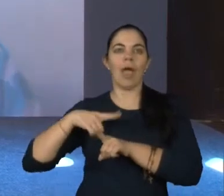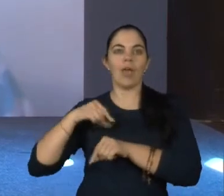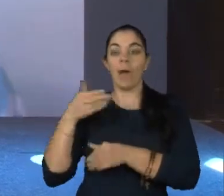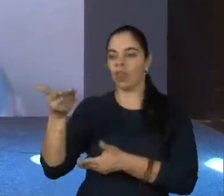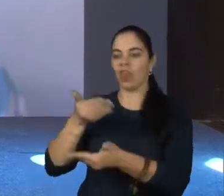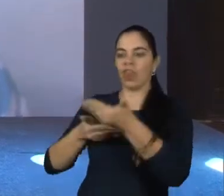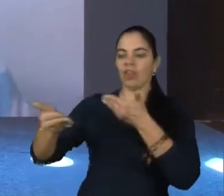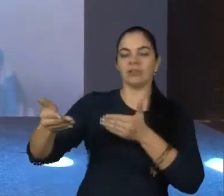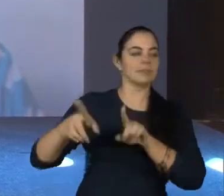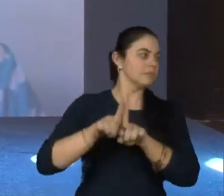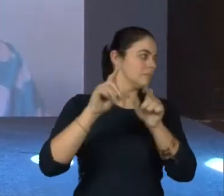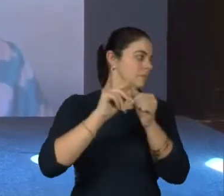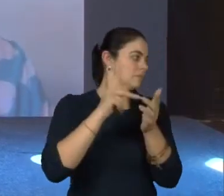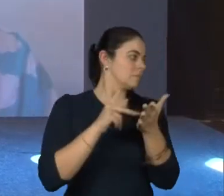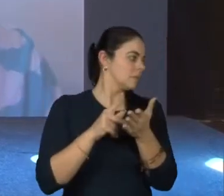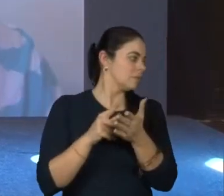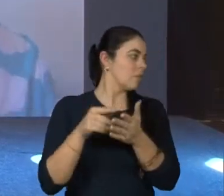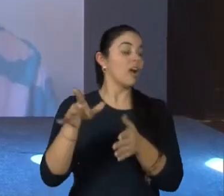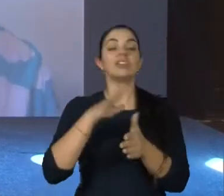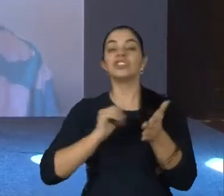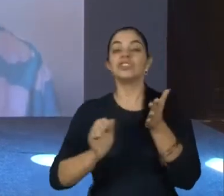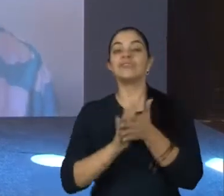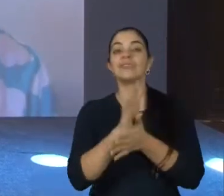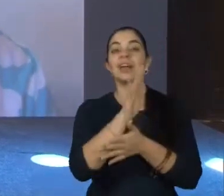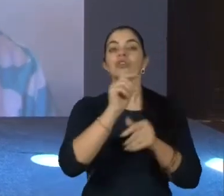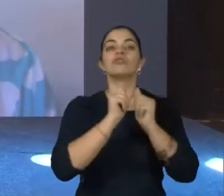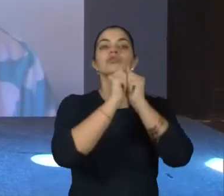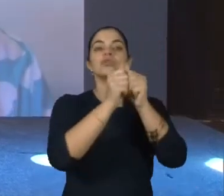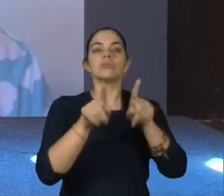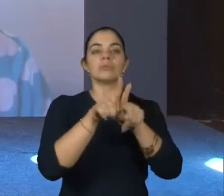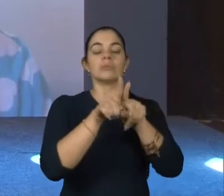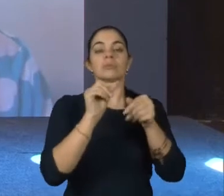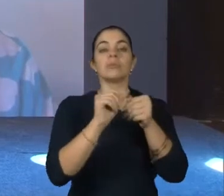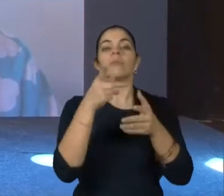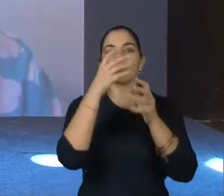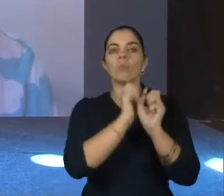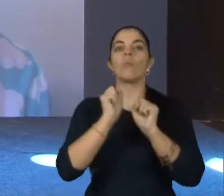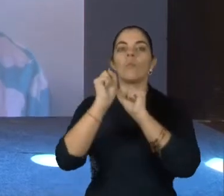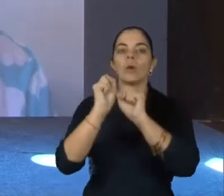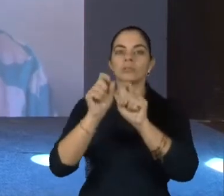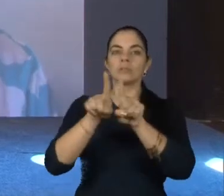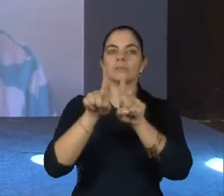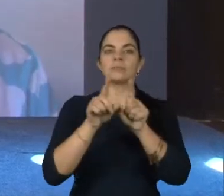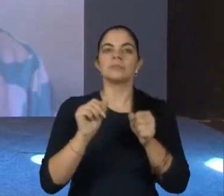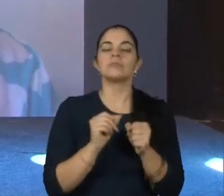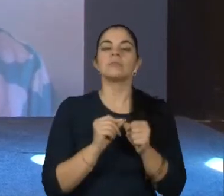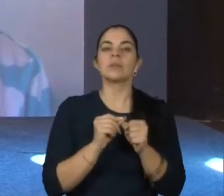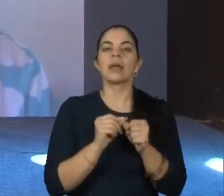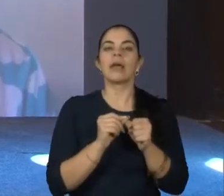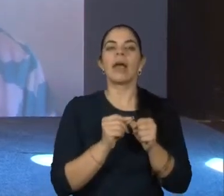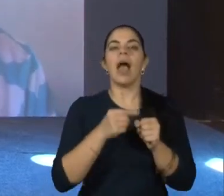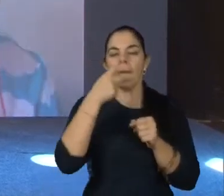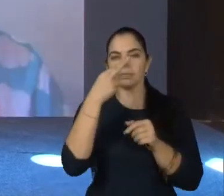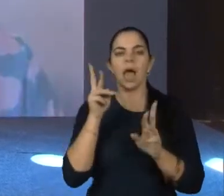troca. Exato. Uma troca de valores mostrando para elas que elas também podem ser a própria